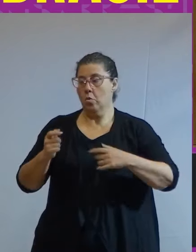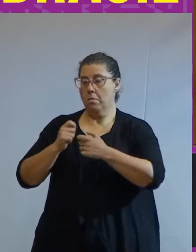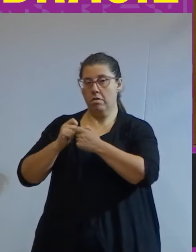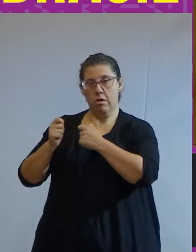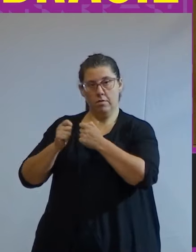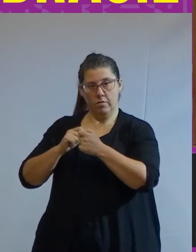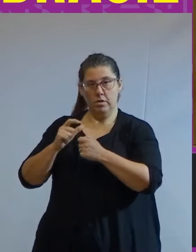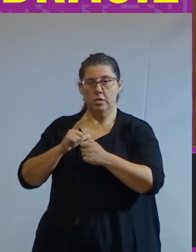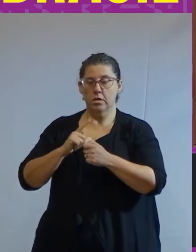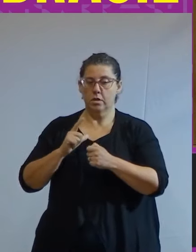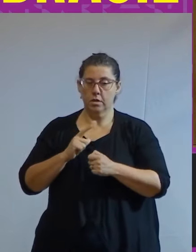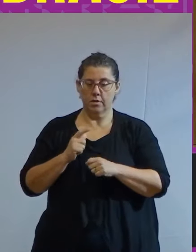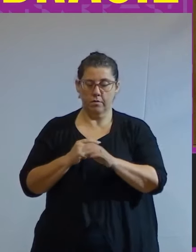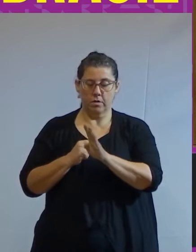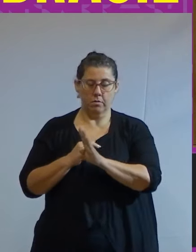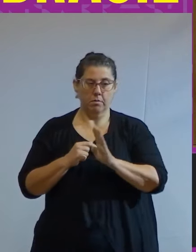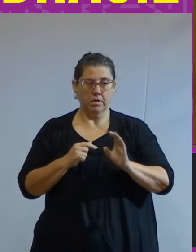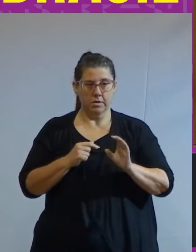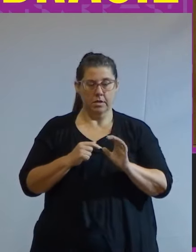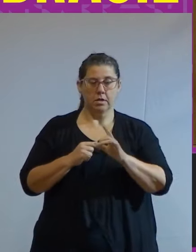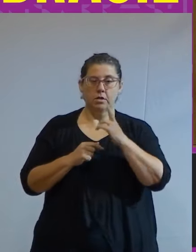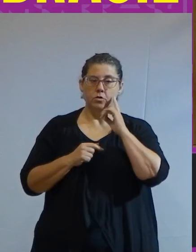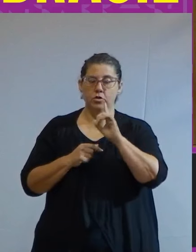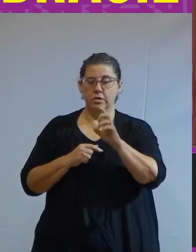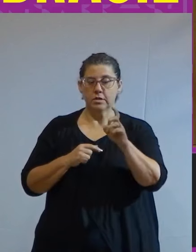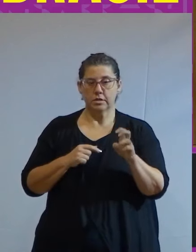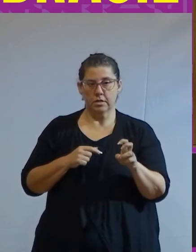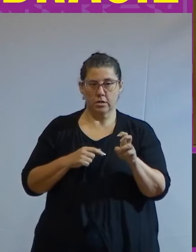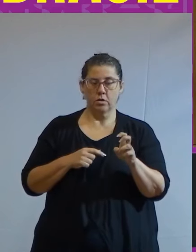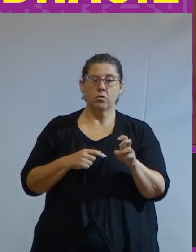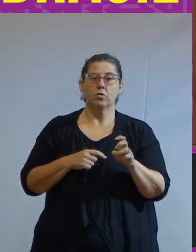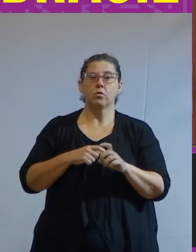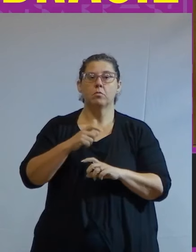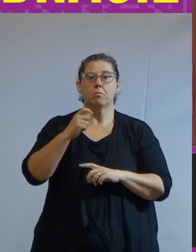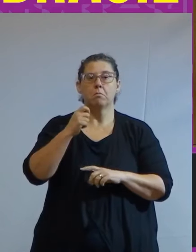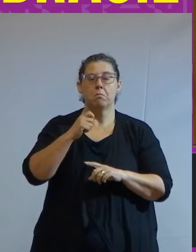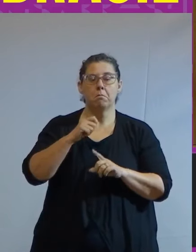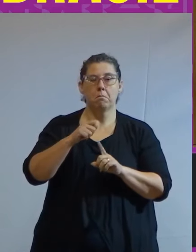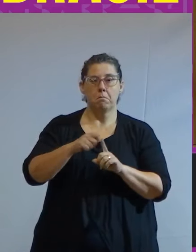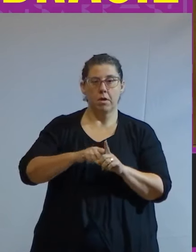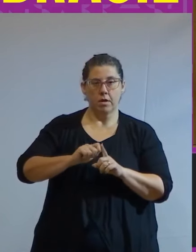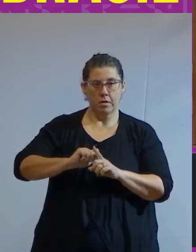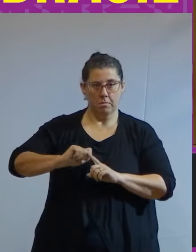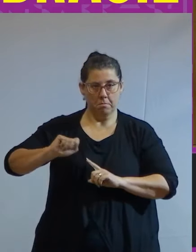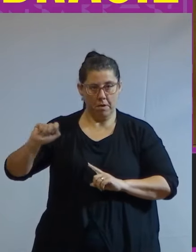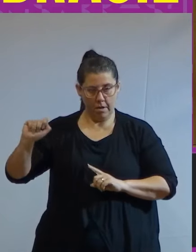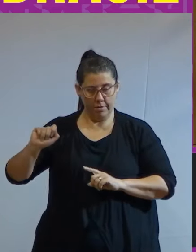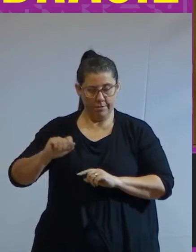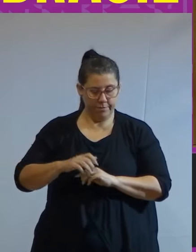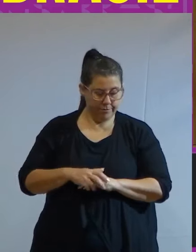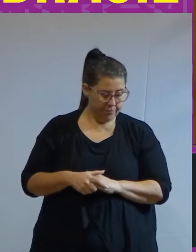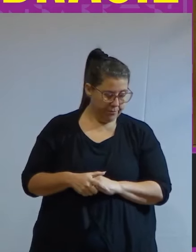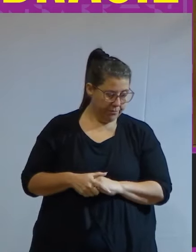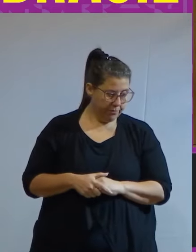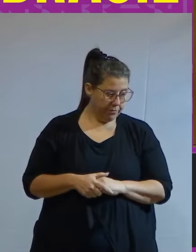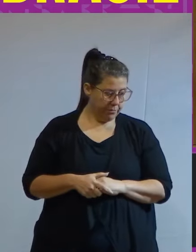em 5 de maio de 2018, exatos 130 anos depois da abolição da escravatura,